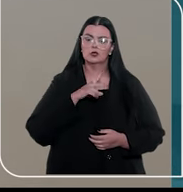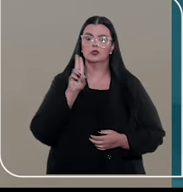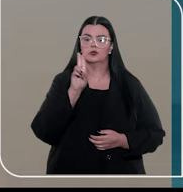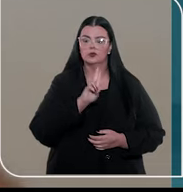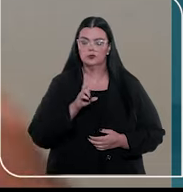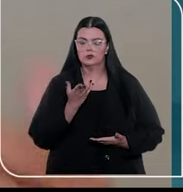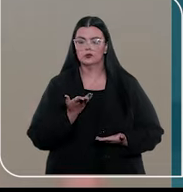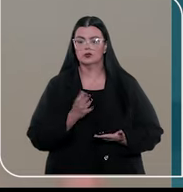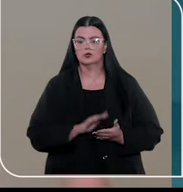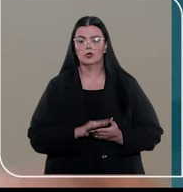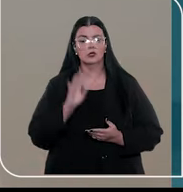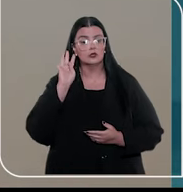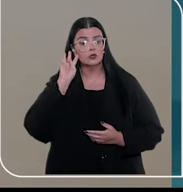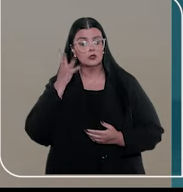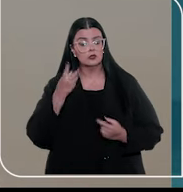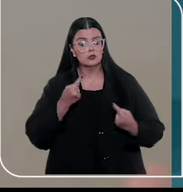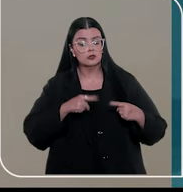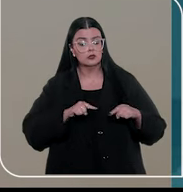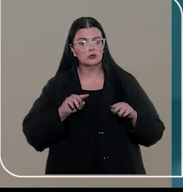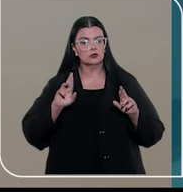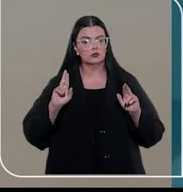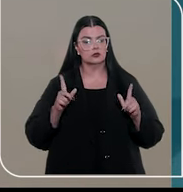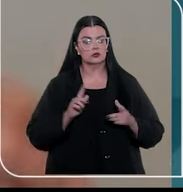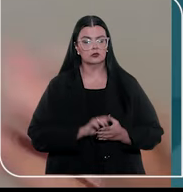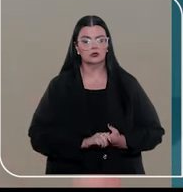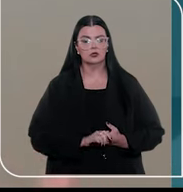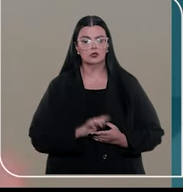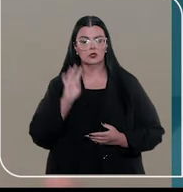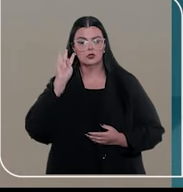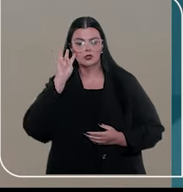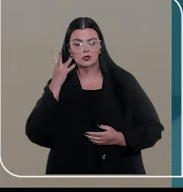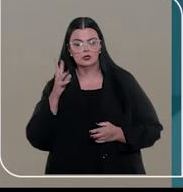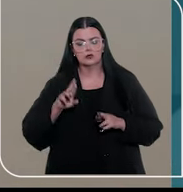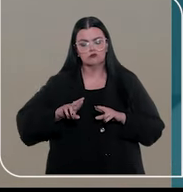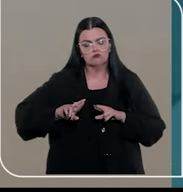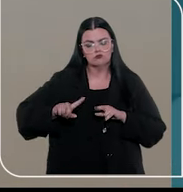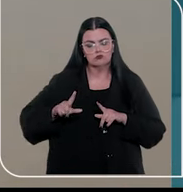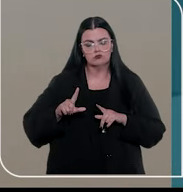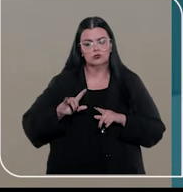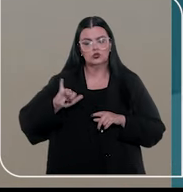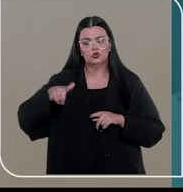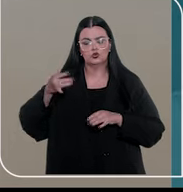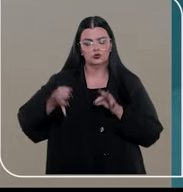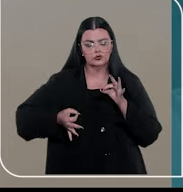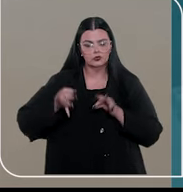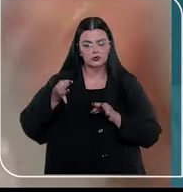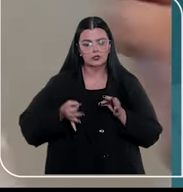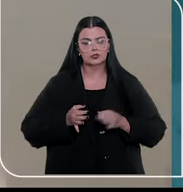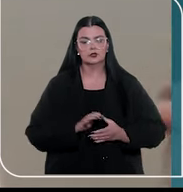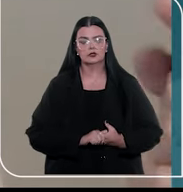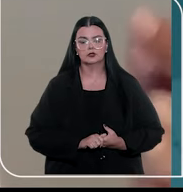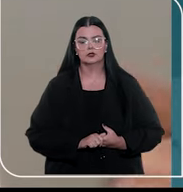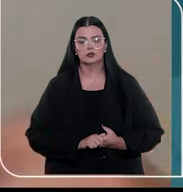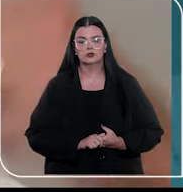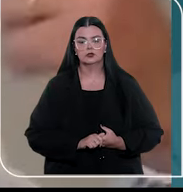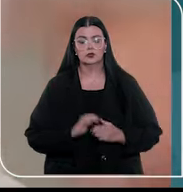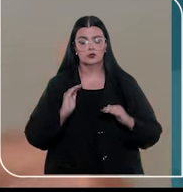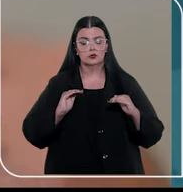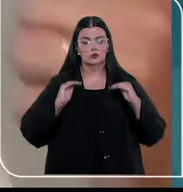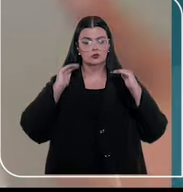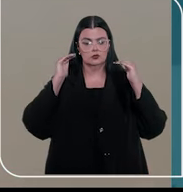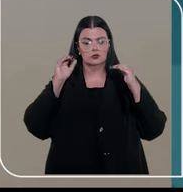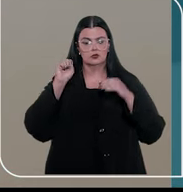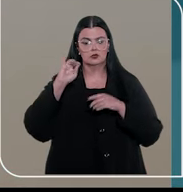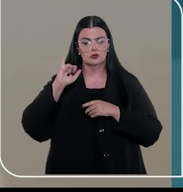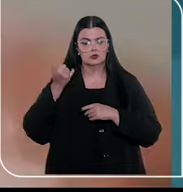que se tenha decisões divergentes, decisões diferenciadas entre os juízes. Mas ao Superior